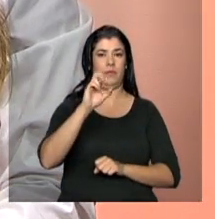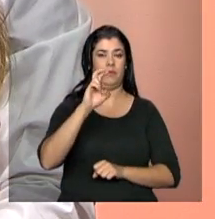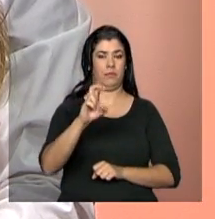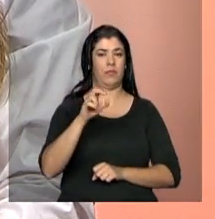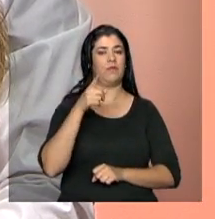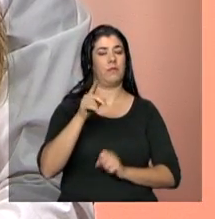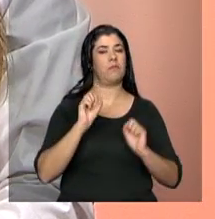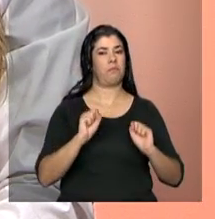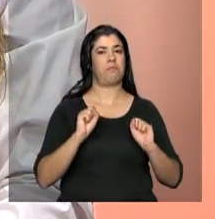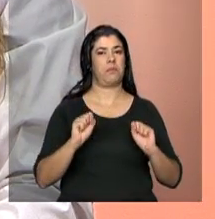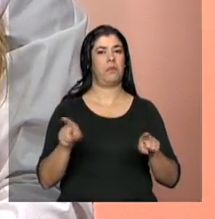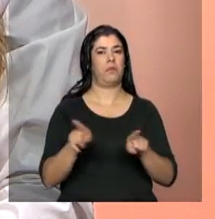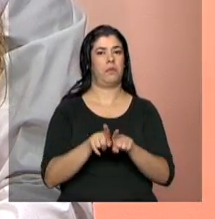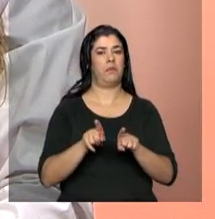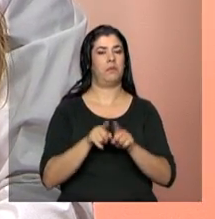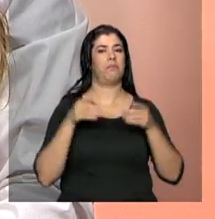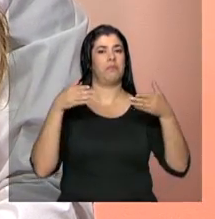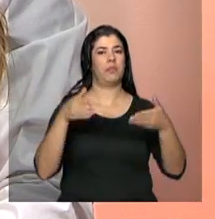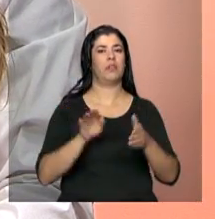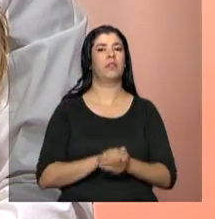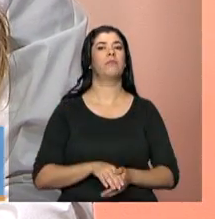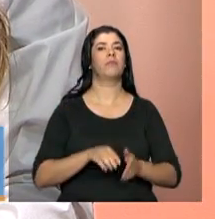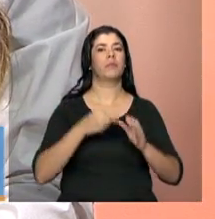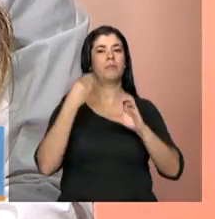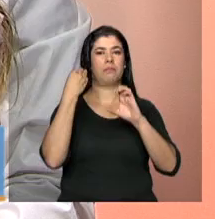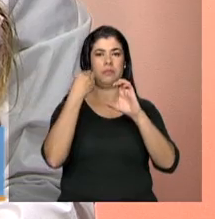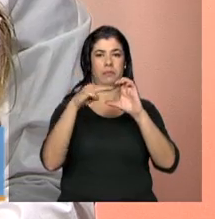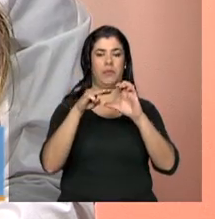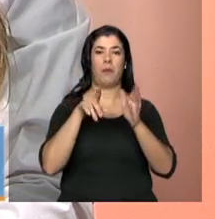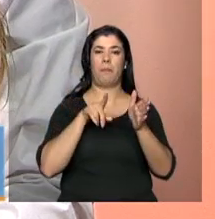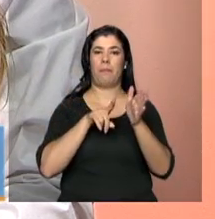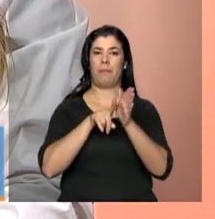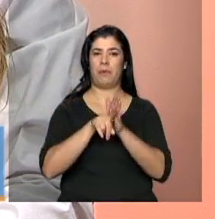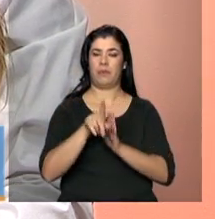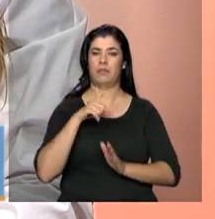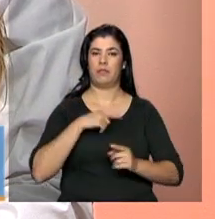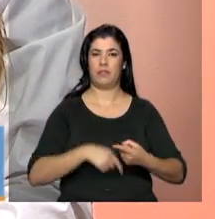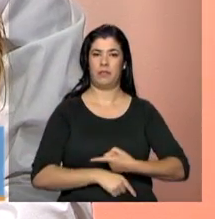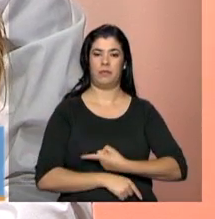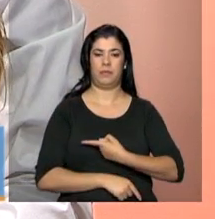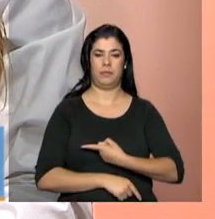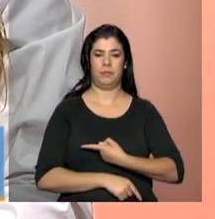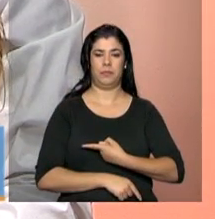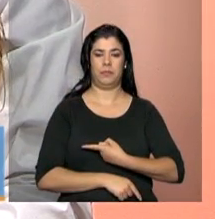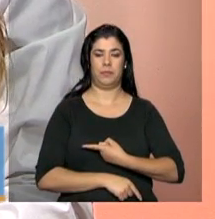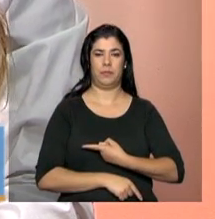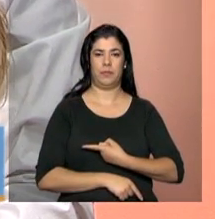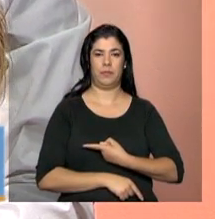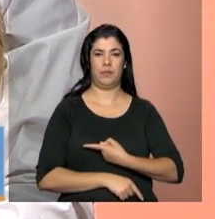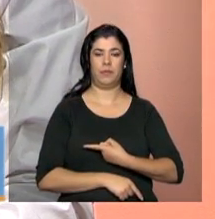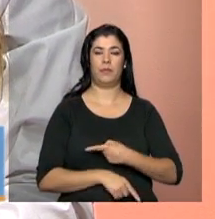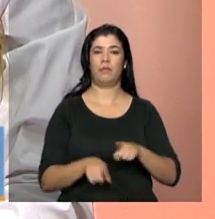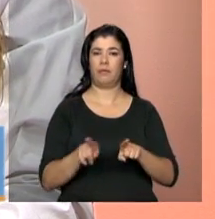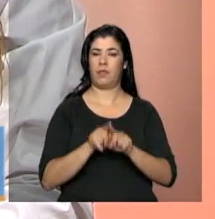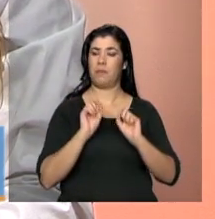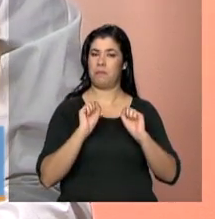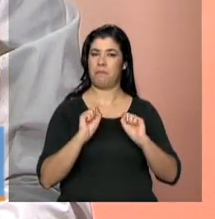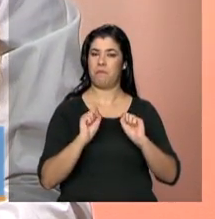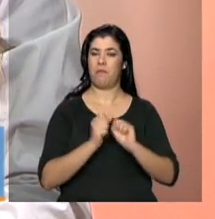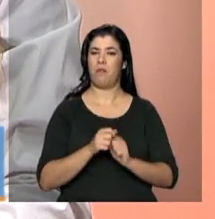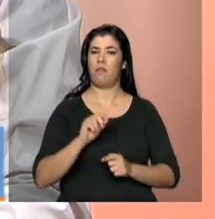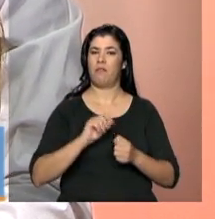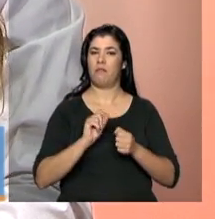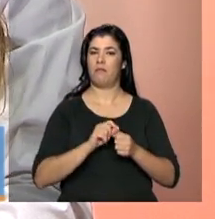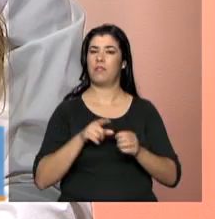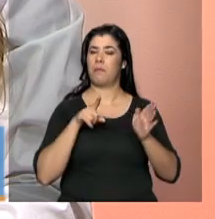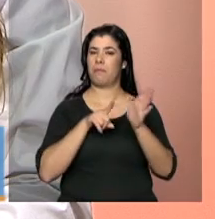Participe com a gente enviando perguntas para o nosso e-mail, tele.mds.gov.br. Se você preferir, faça